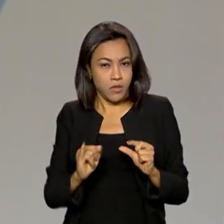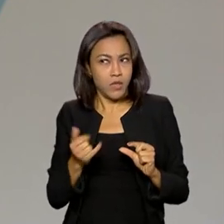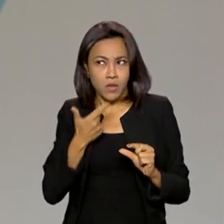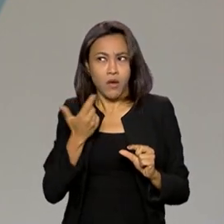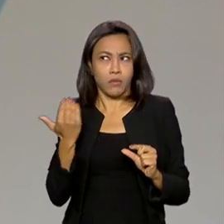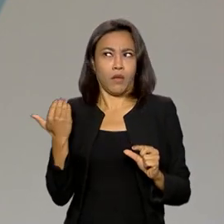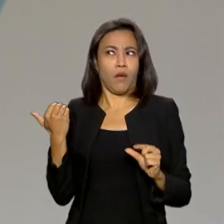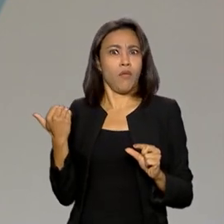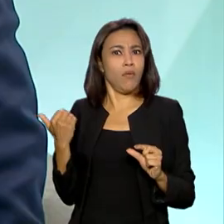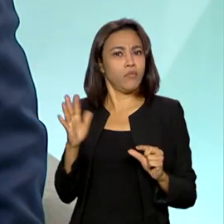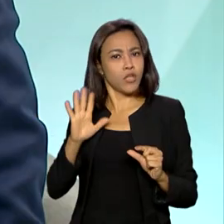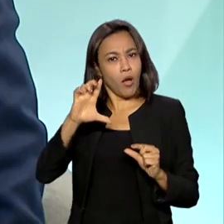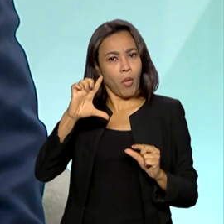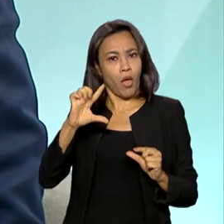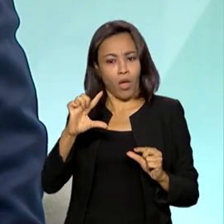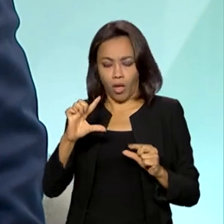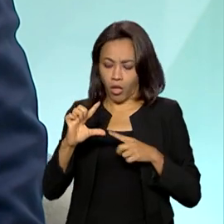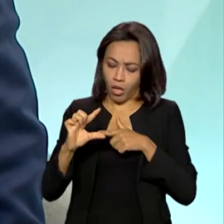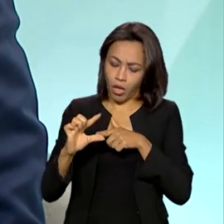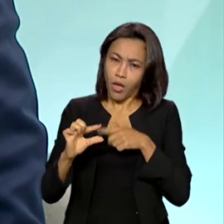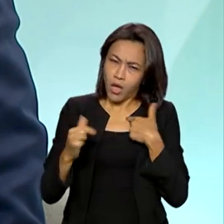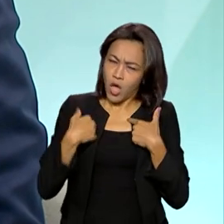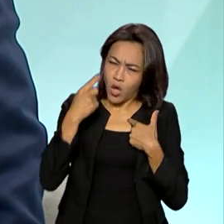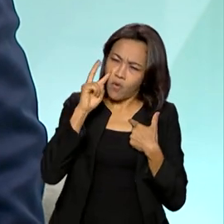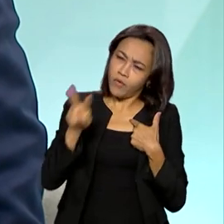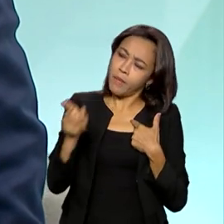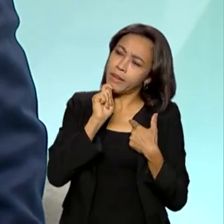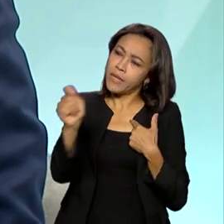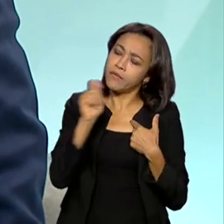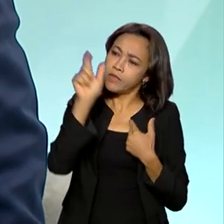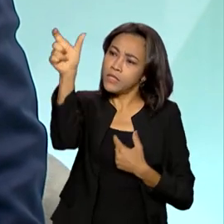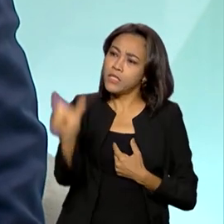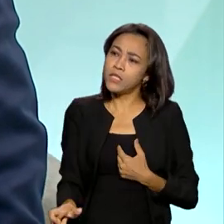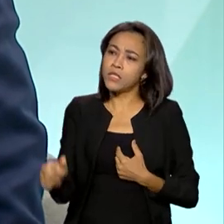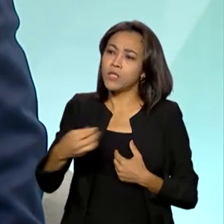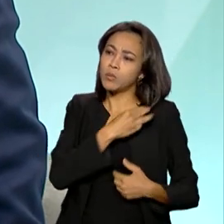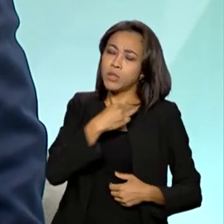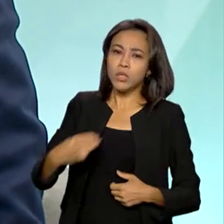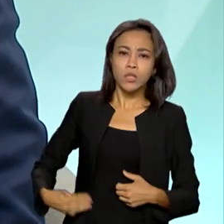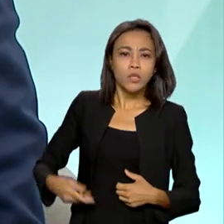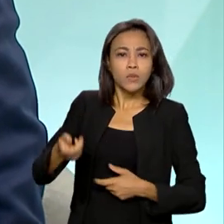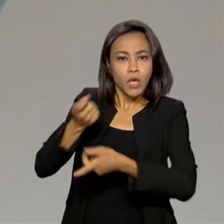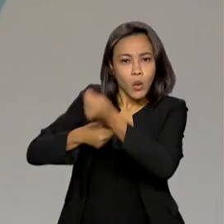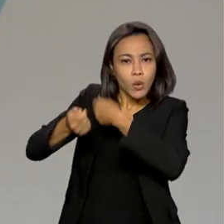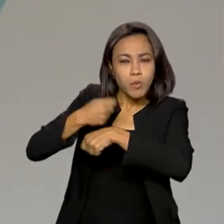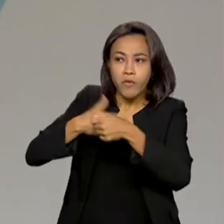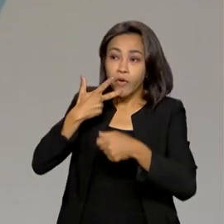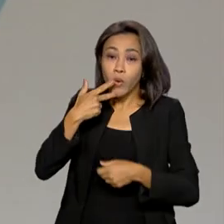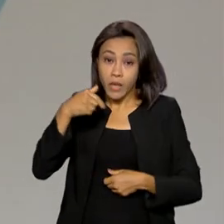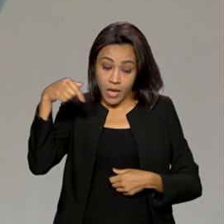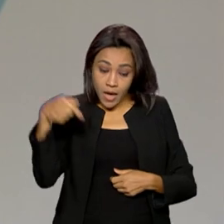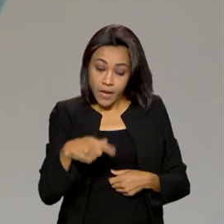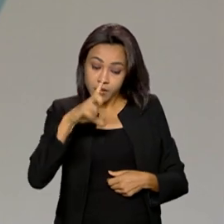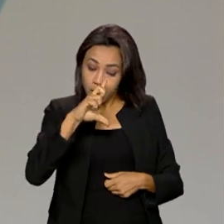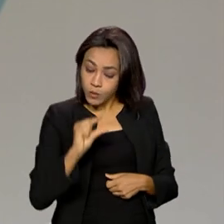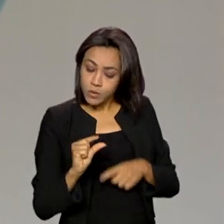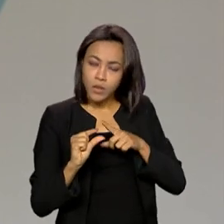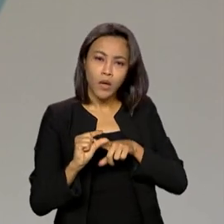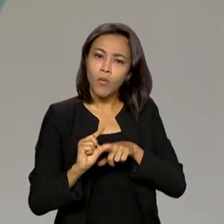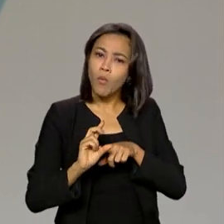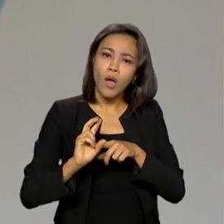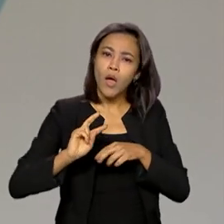Eu já vi algumas entrevistas do ministro Paulo Guedes da Economia dizendo, por exemplo, que essas reduções têm muito a ver com